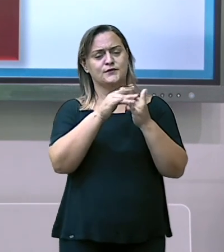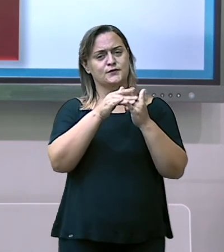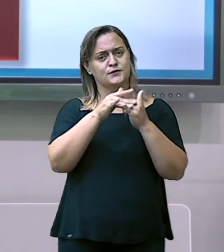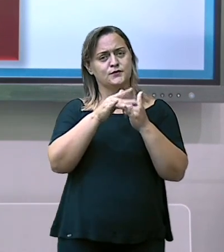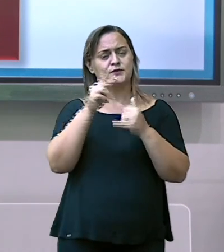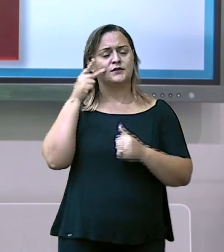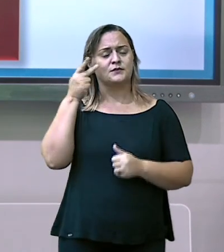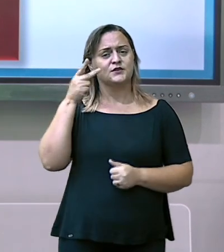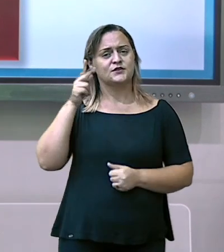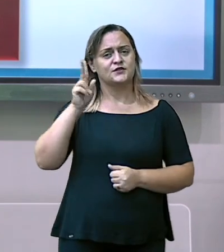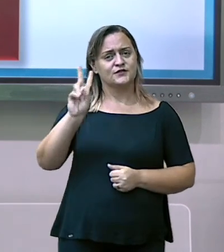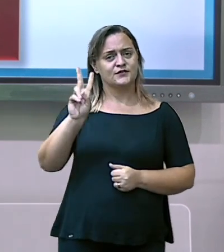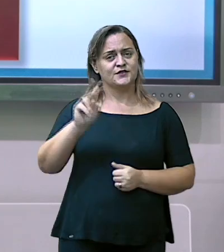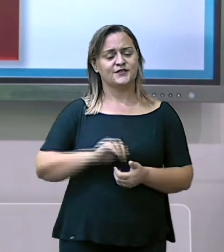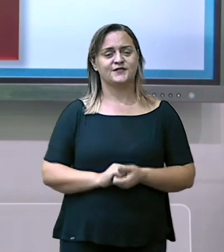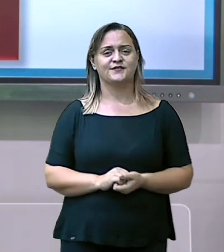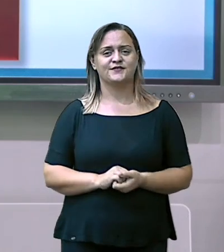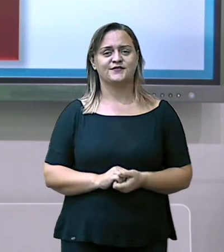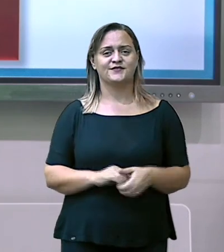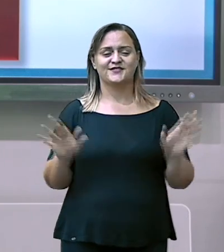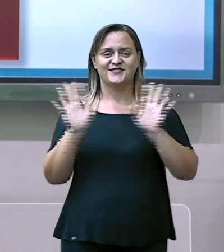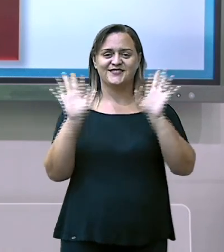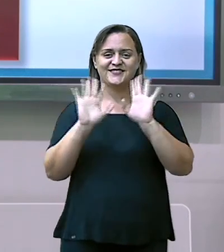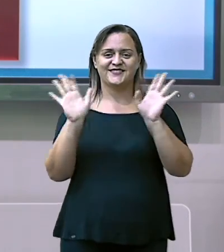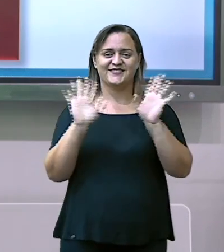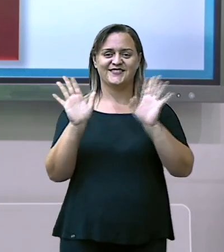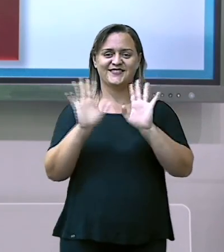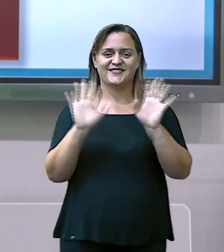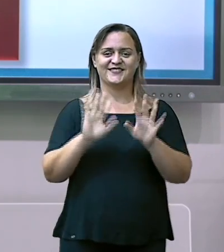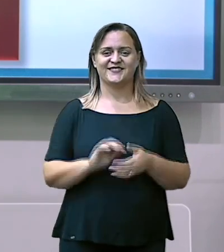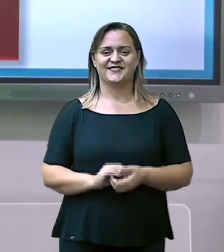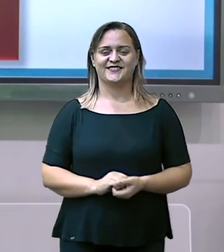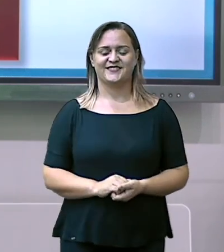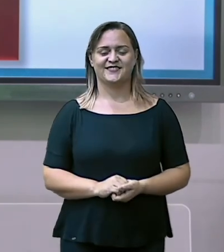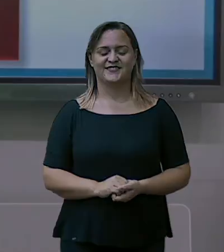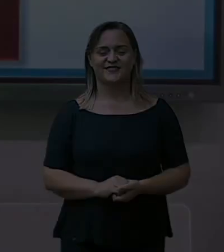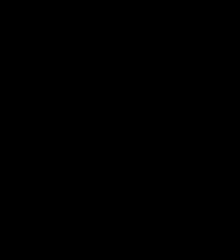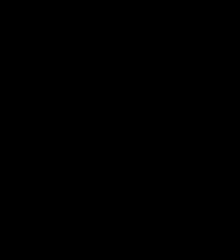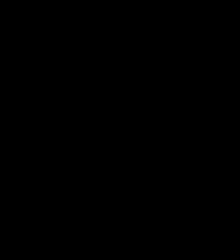canal do YouTube SMED TV. Tchau, tchau, até a próxima.